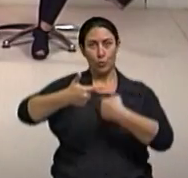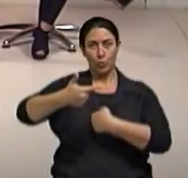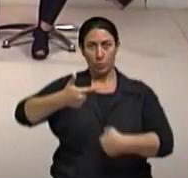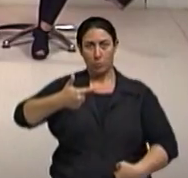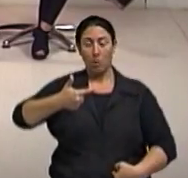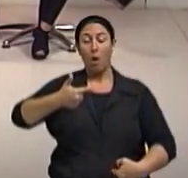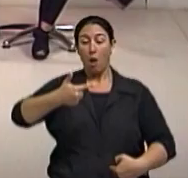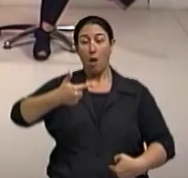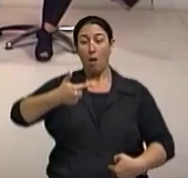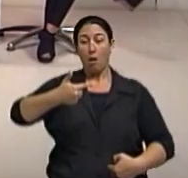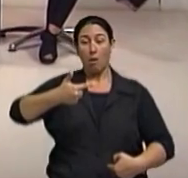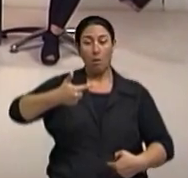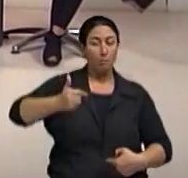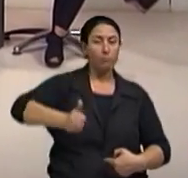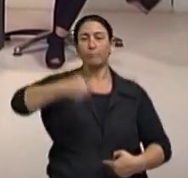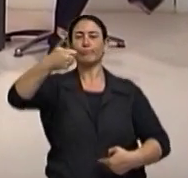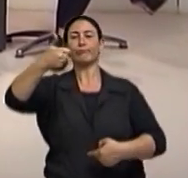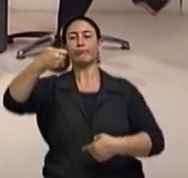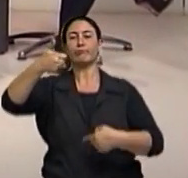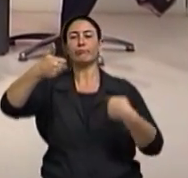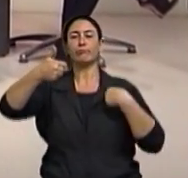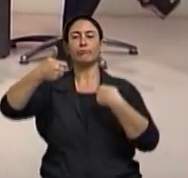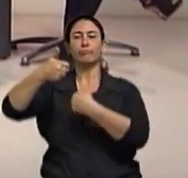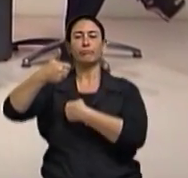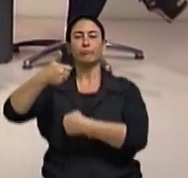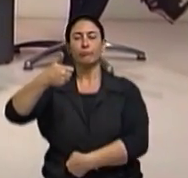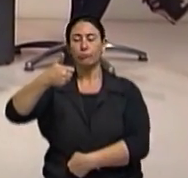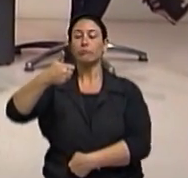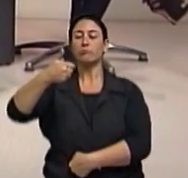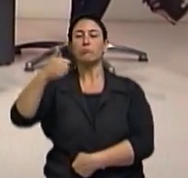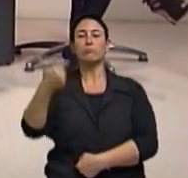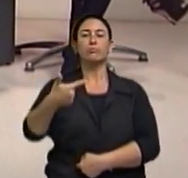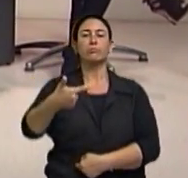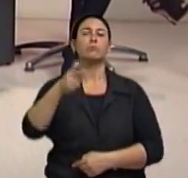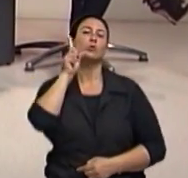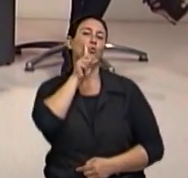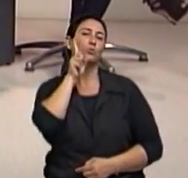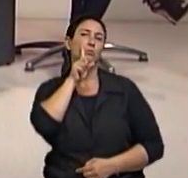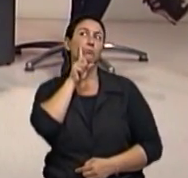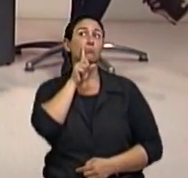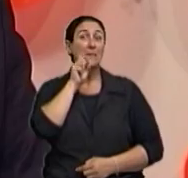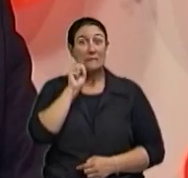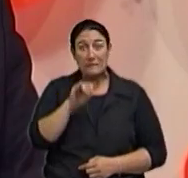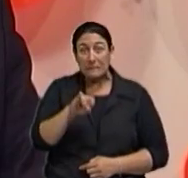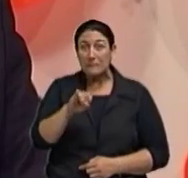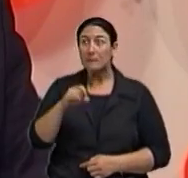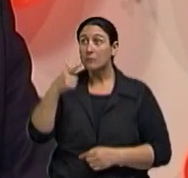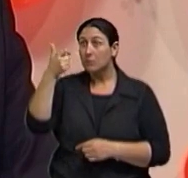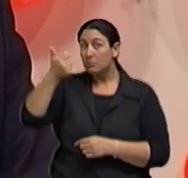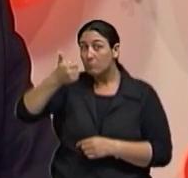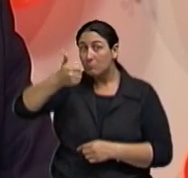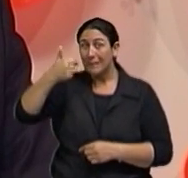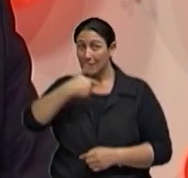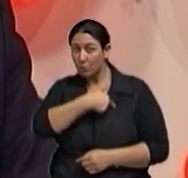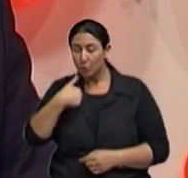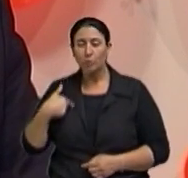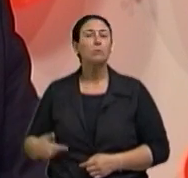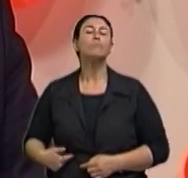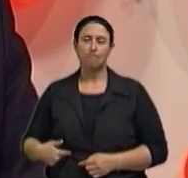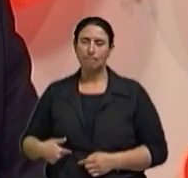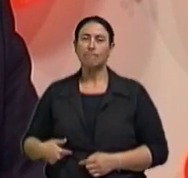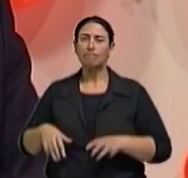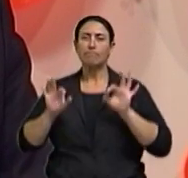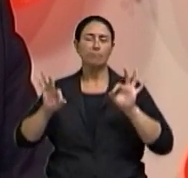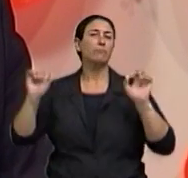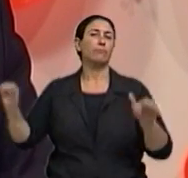uma relação boa com a China, provavelmente nós vamos ter uma relação melhor. A Previdência Pública vai estar completamente falida.